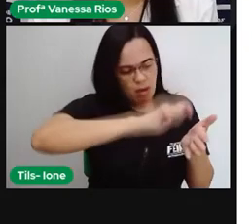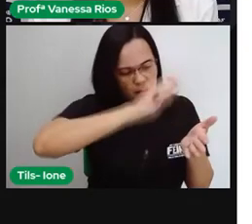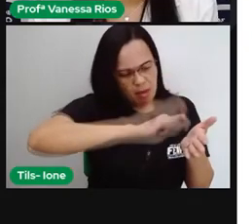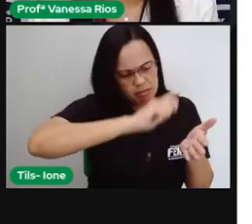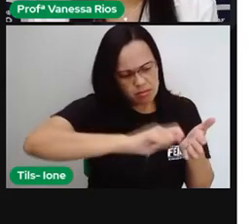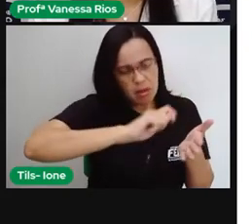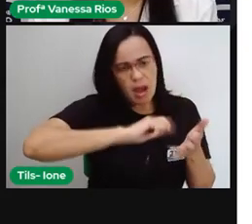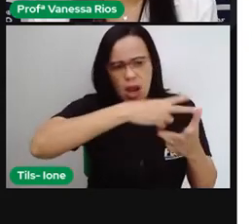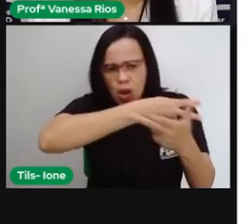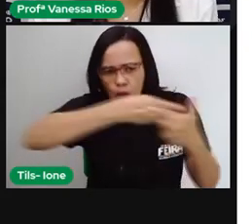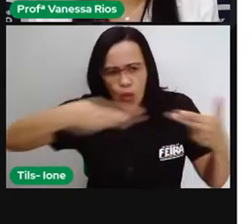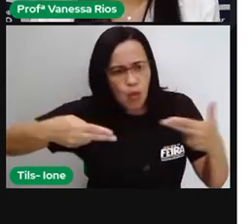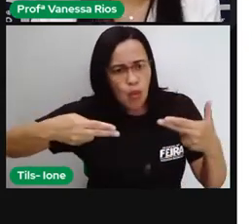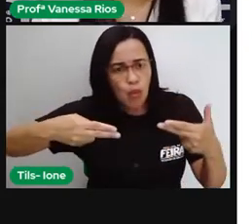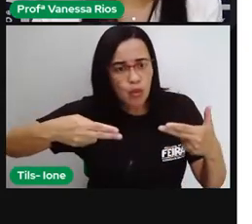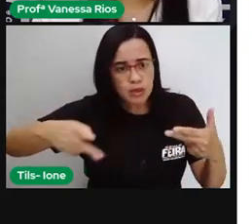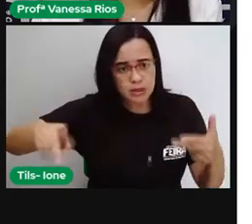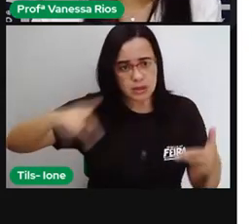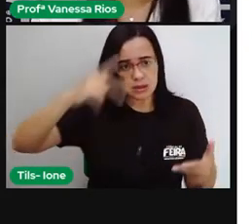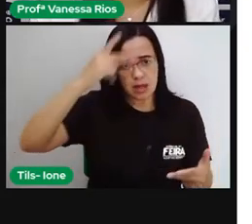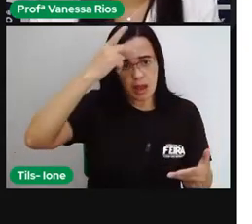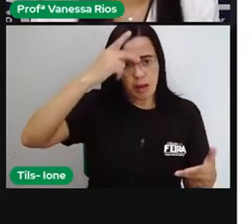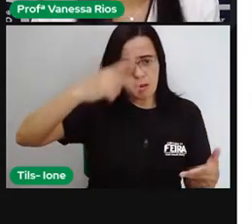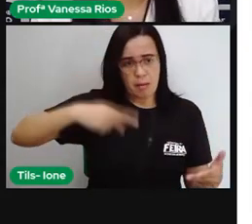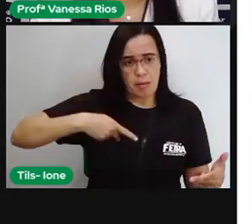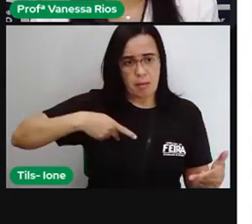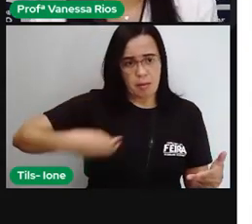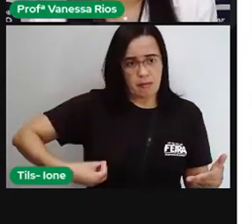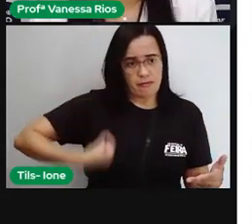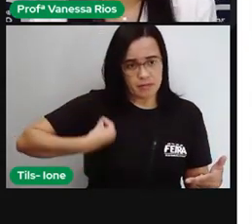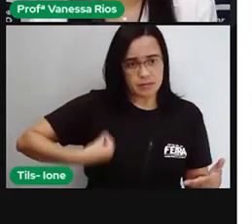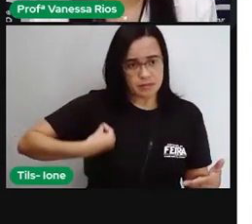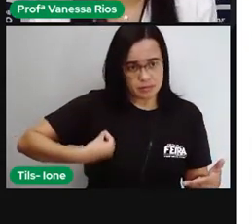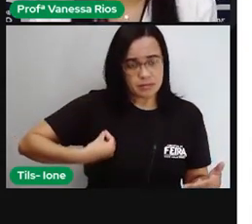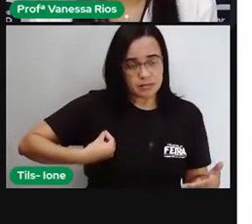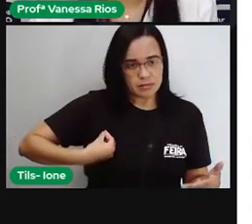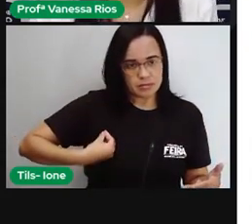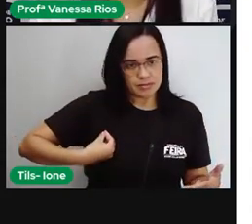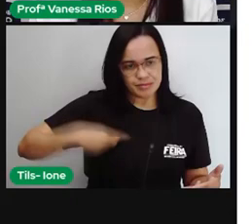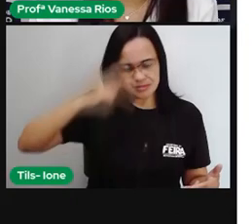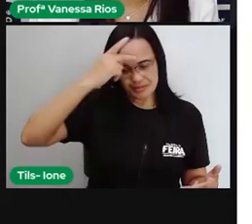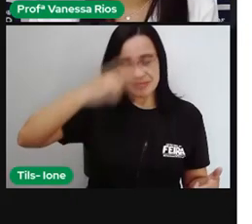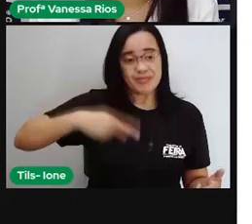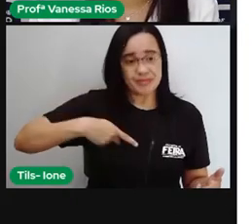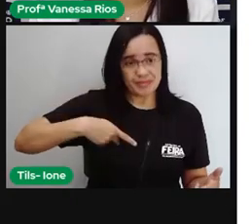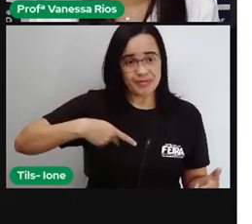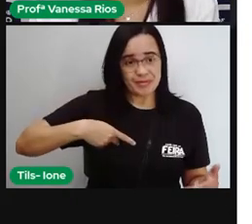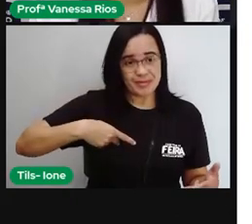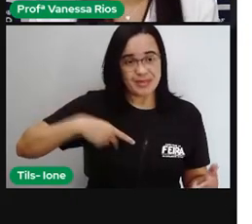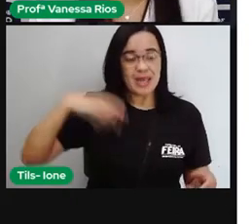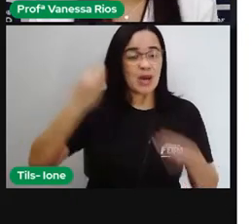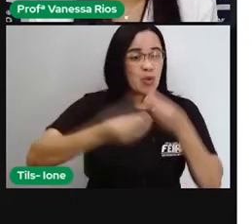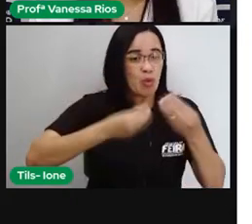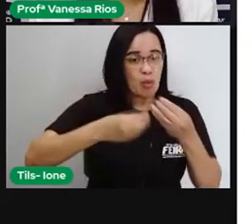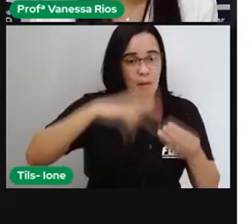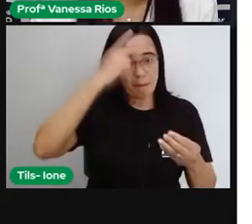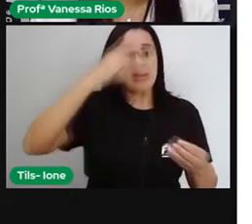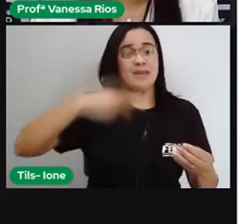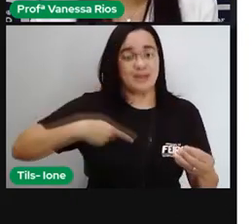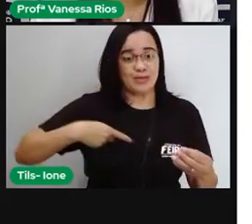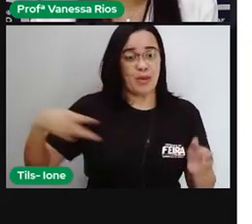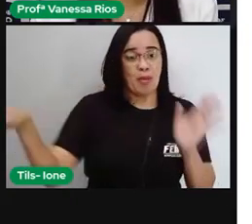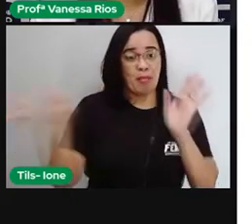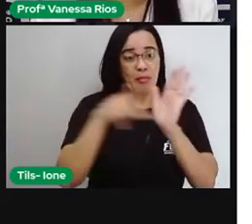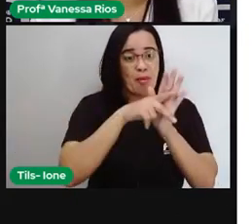contar fatos da sua própria vida aí você está fazendo uma autobiografia porque vai ser um texto